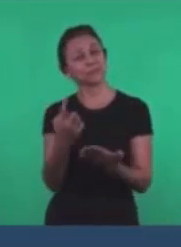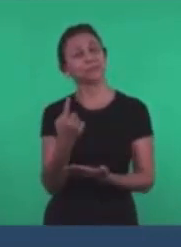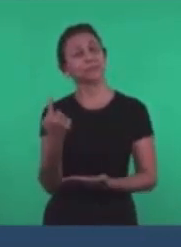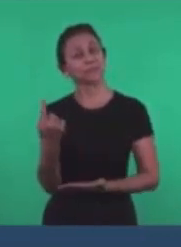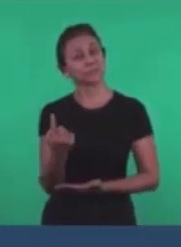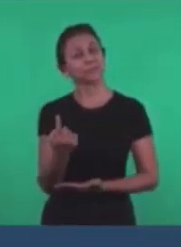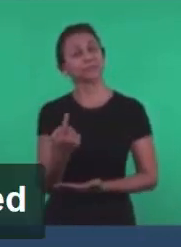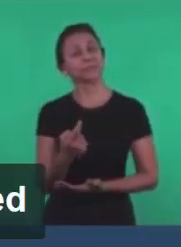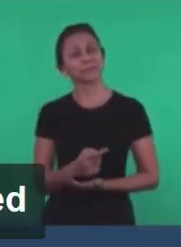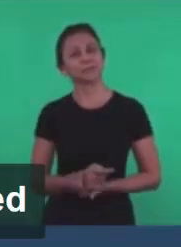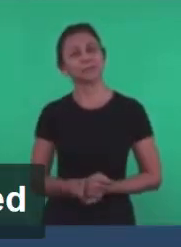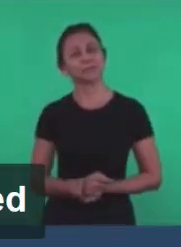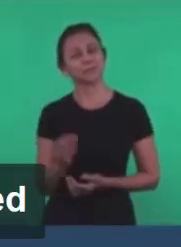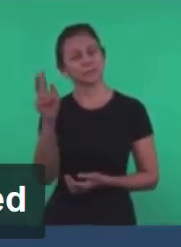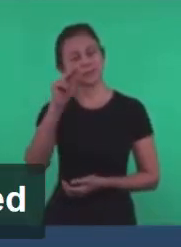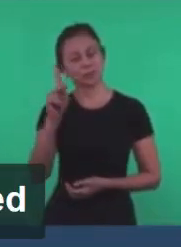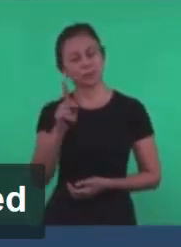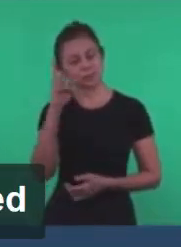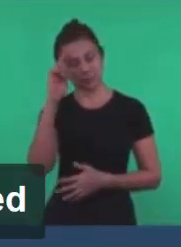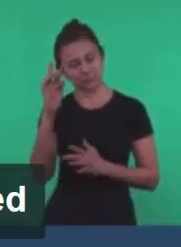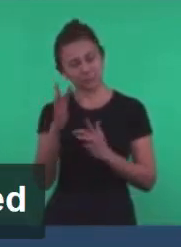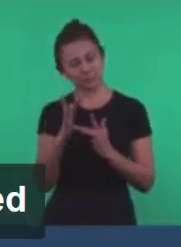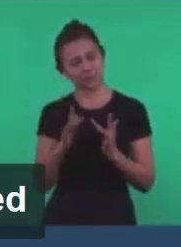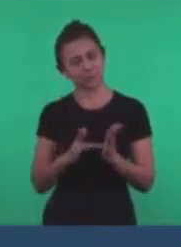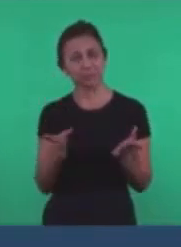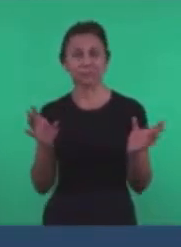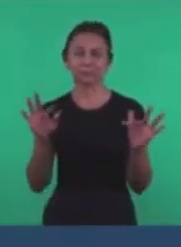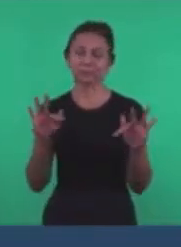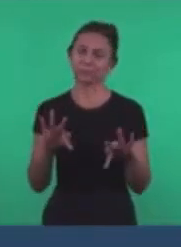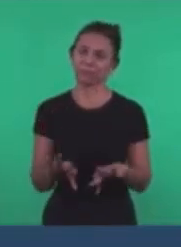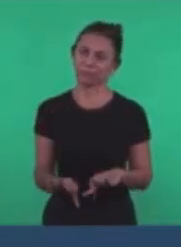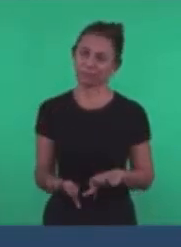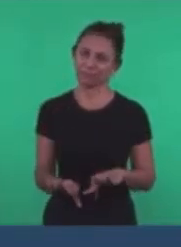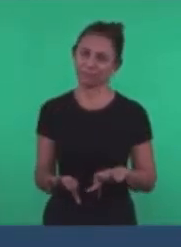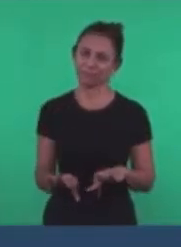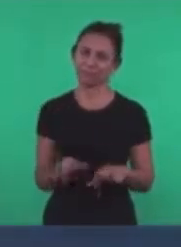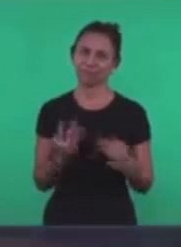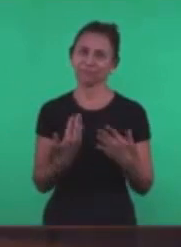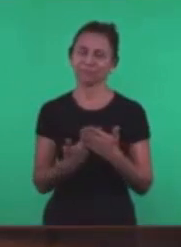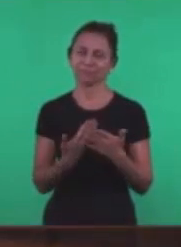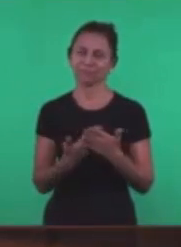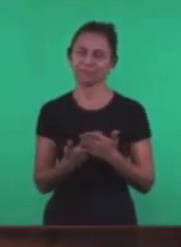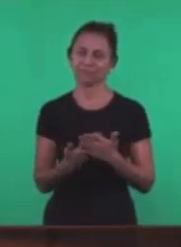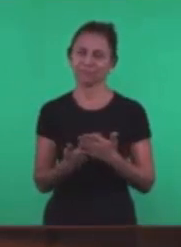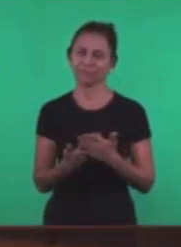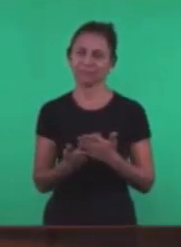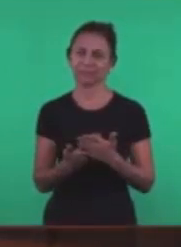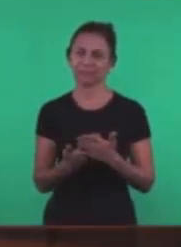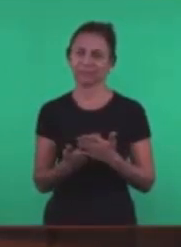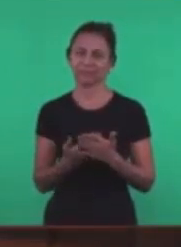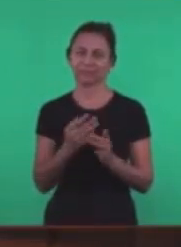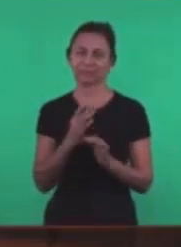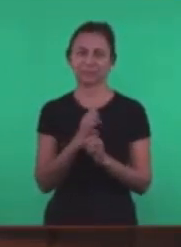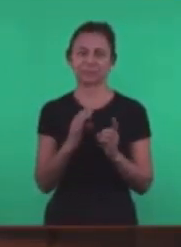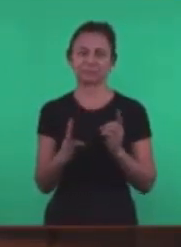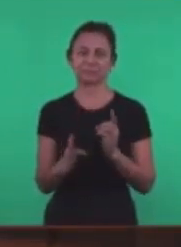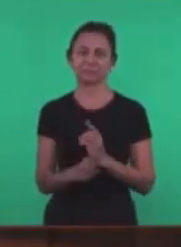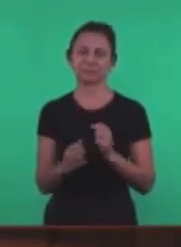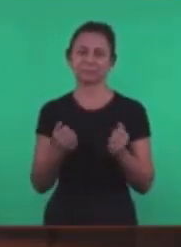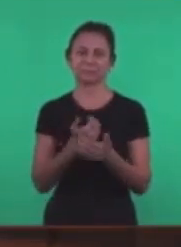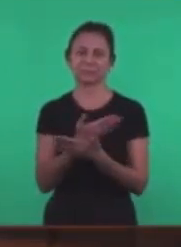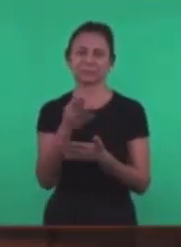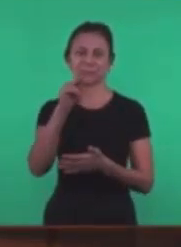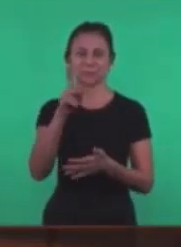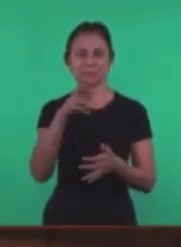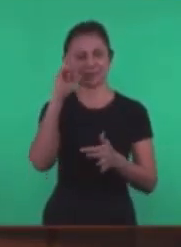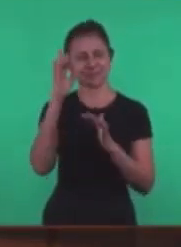Com a paz do Senhor Jesus Assim encerramos Esse estudo Desse dia Da nossa escola bíblica Dominical Desejando